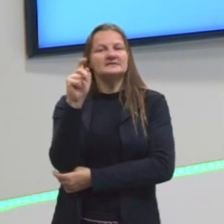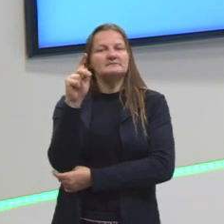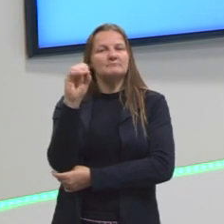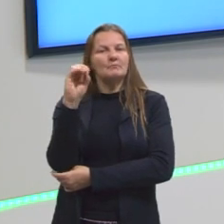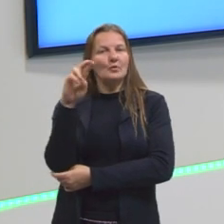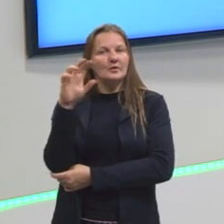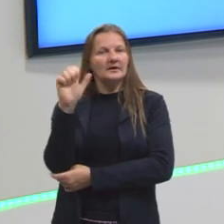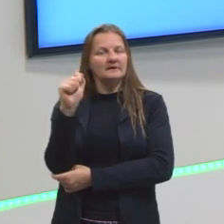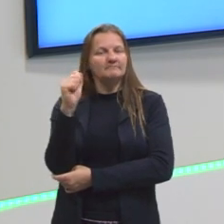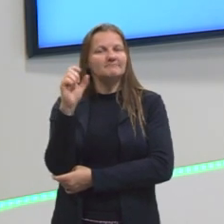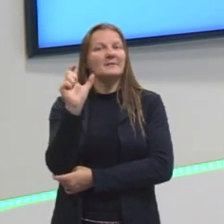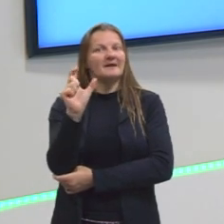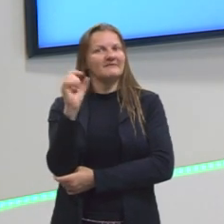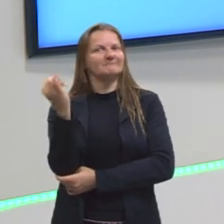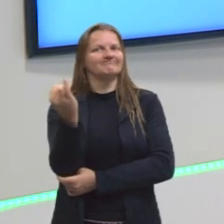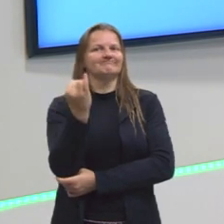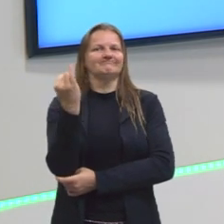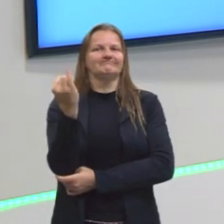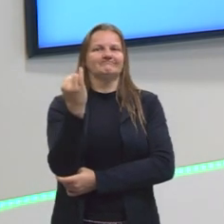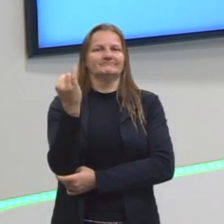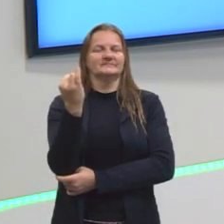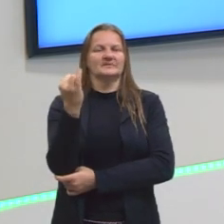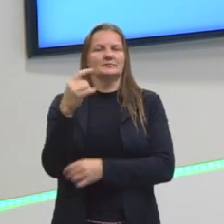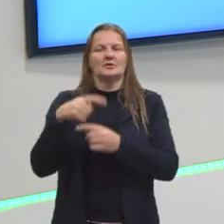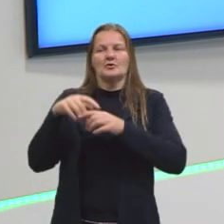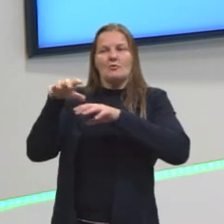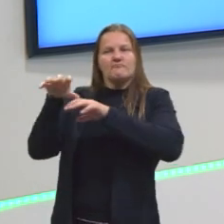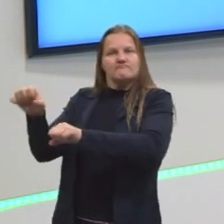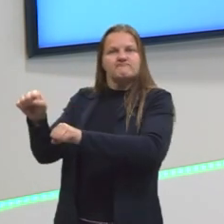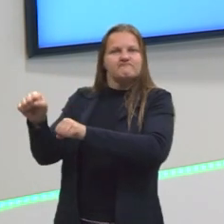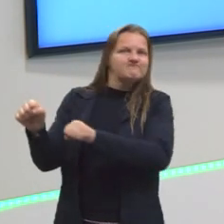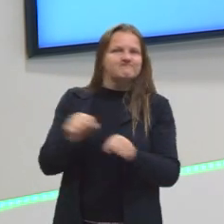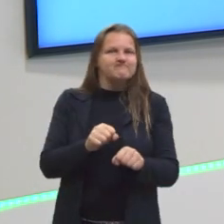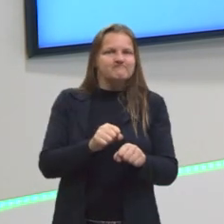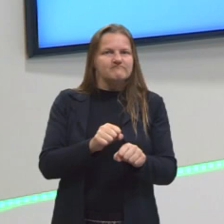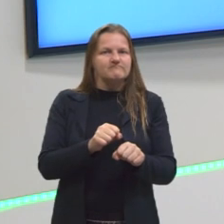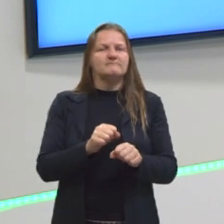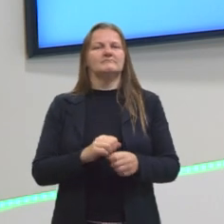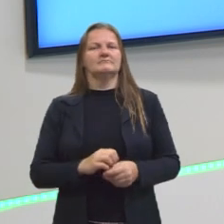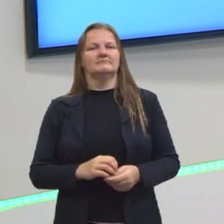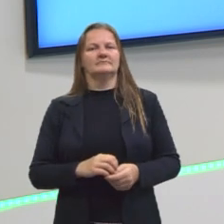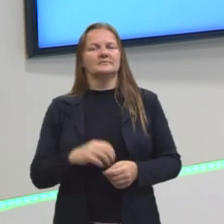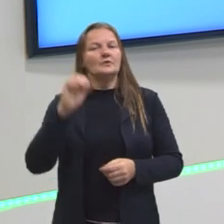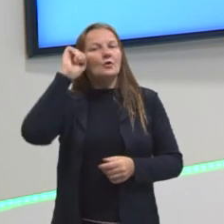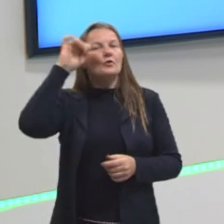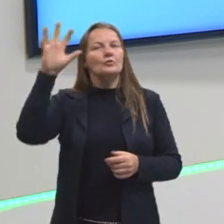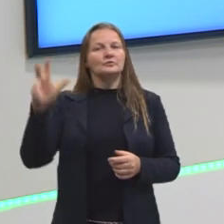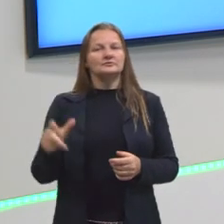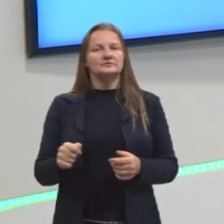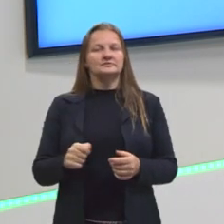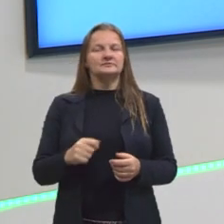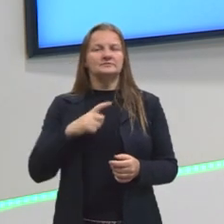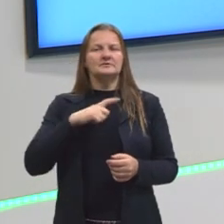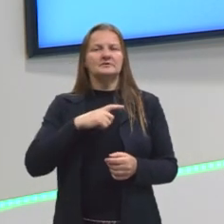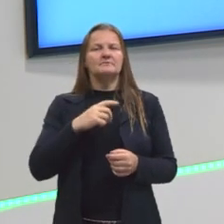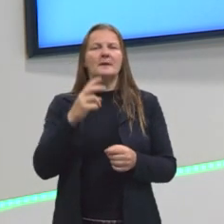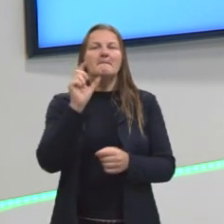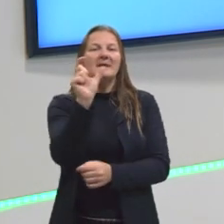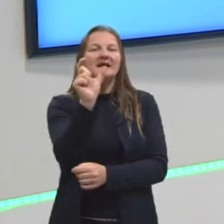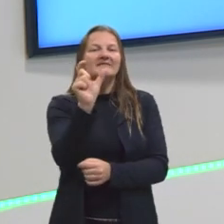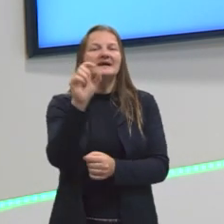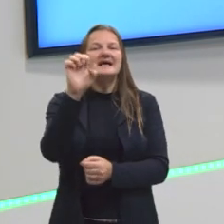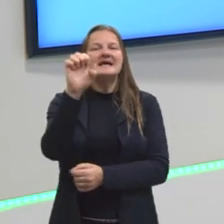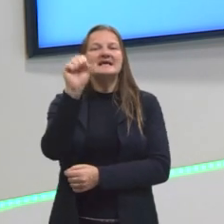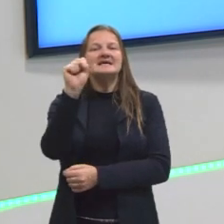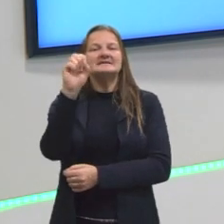falando dessa retirada à força das pessoas do continente africano. E lembrando que a gente vai falar sempre escravização,